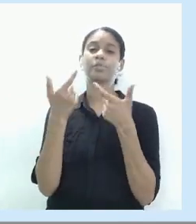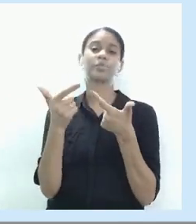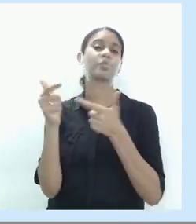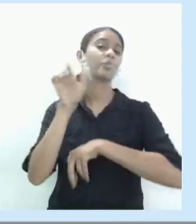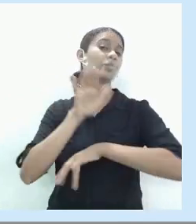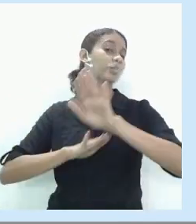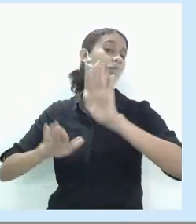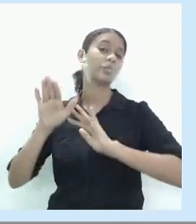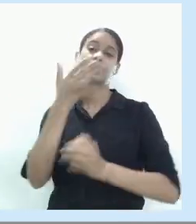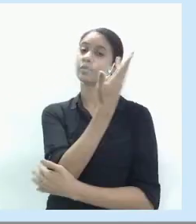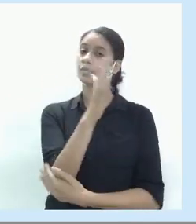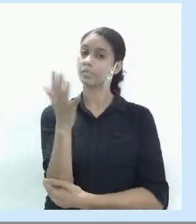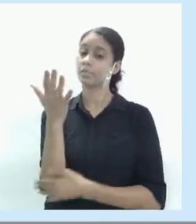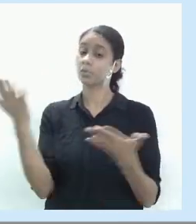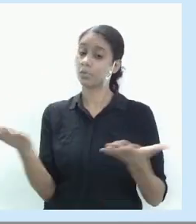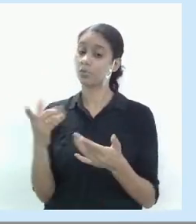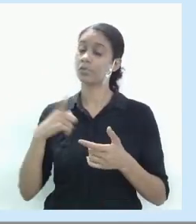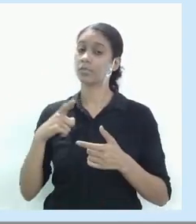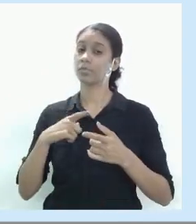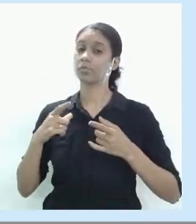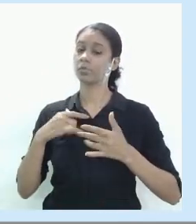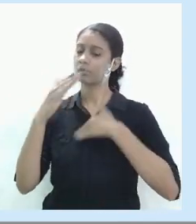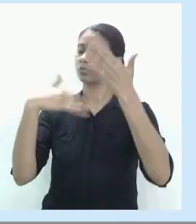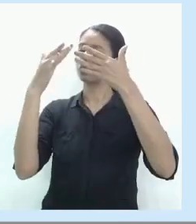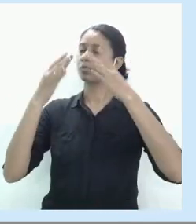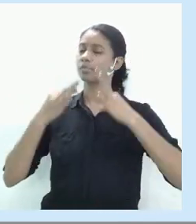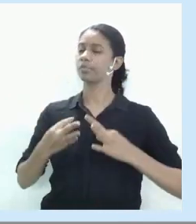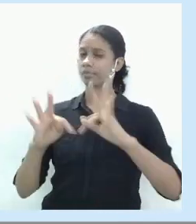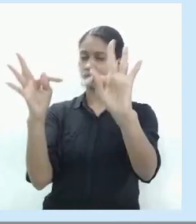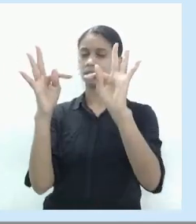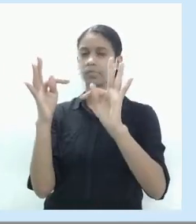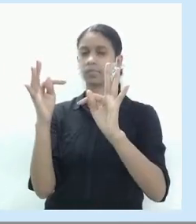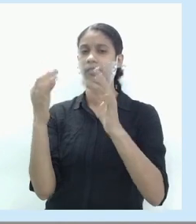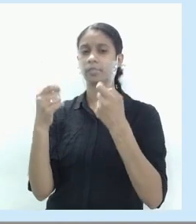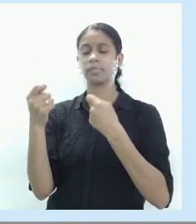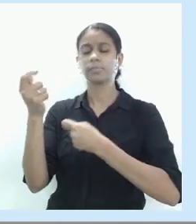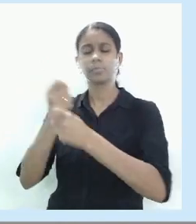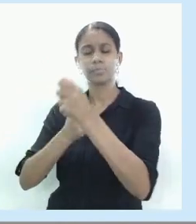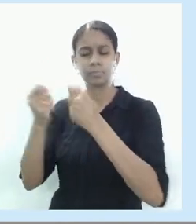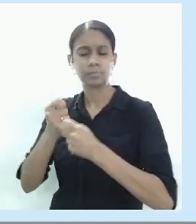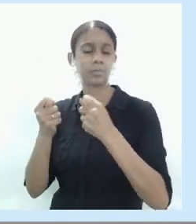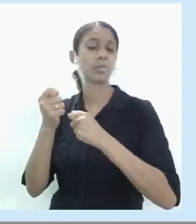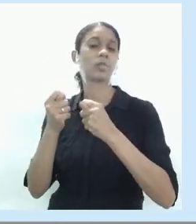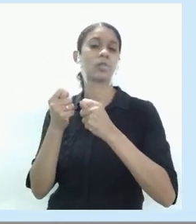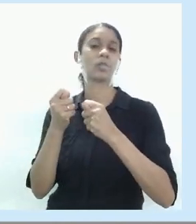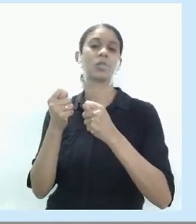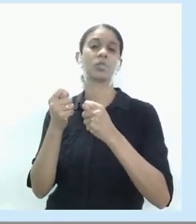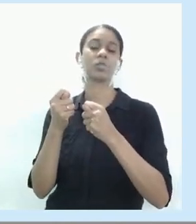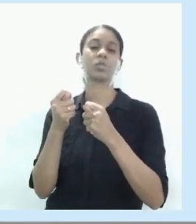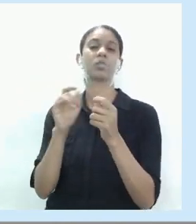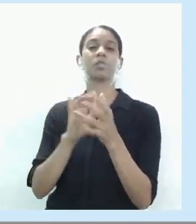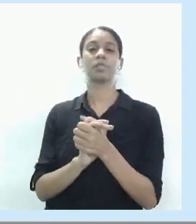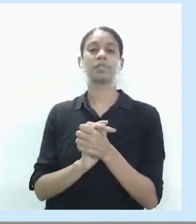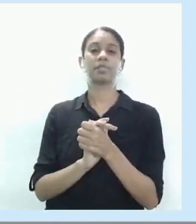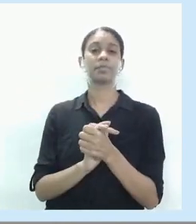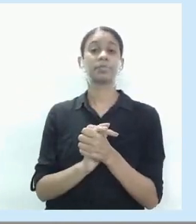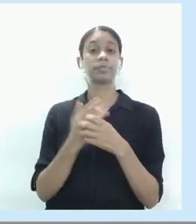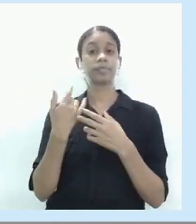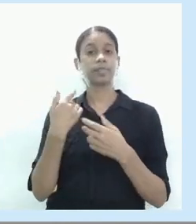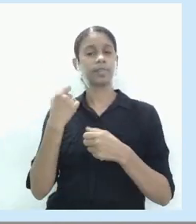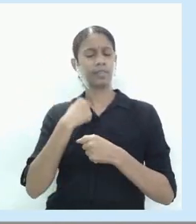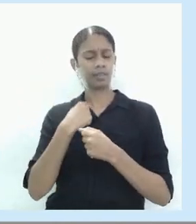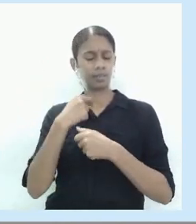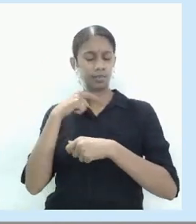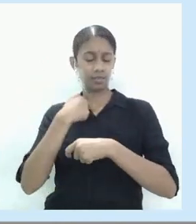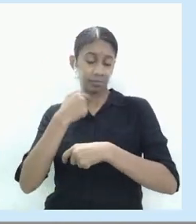desenvolvimento tecnológico pra controlar essa degradação ambiental bom gente espero que tenha ajudado vocês bom